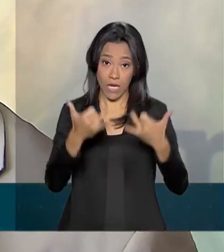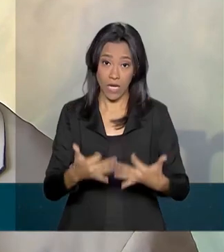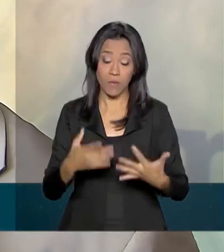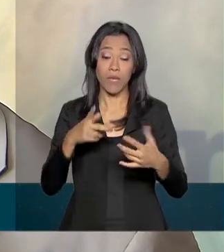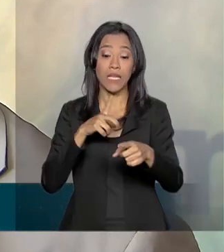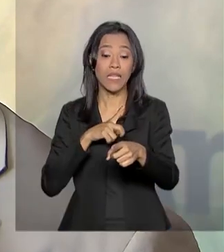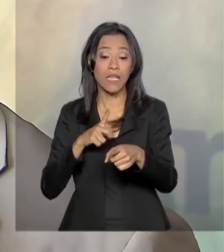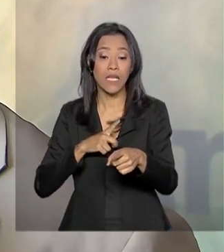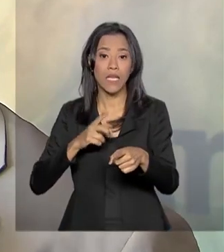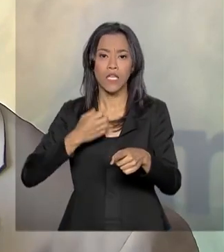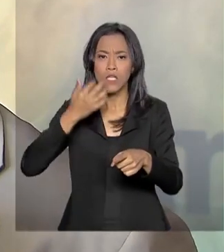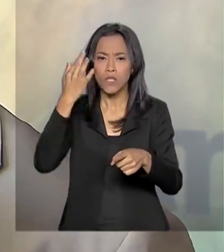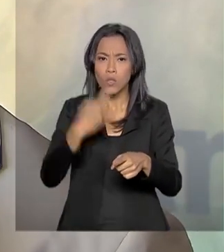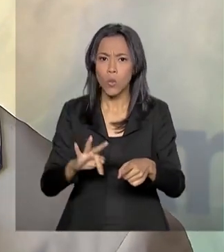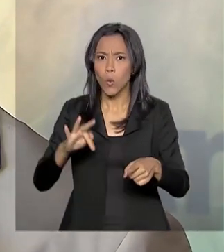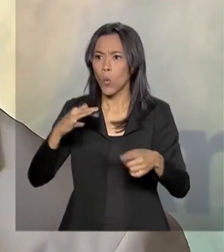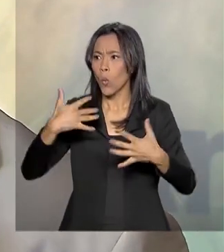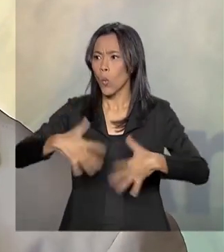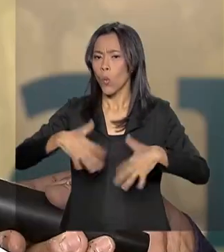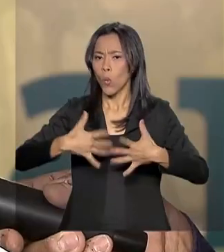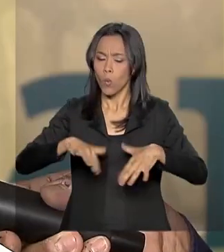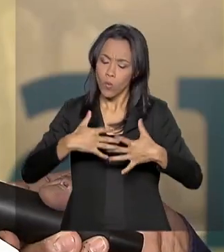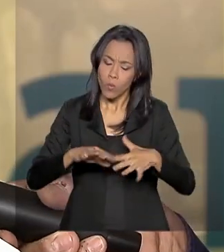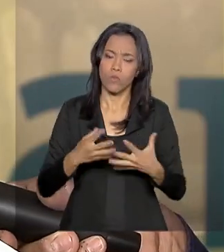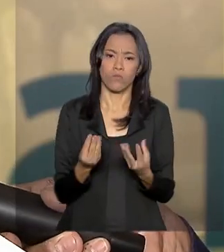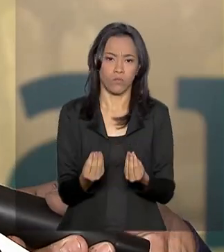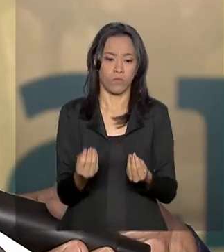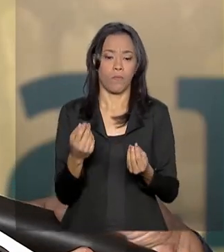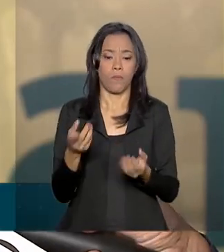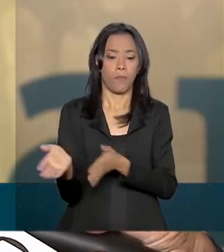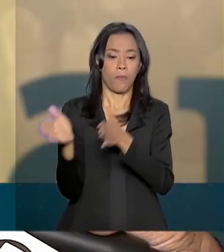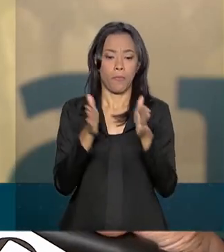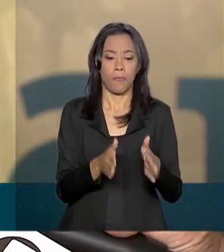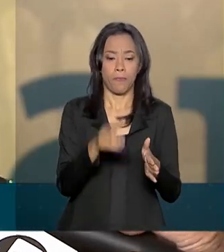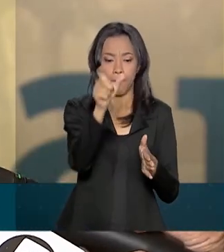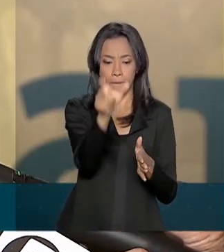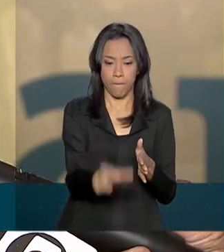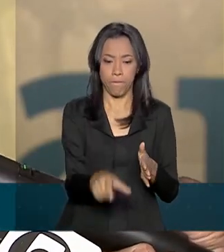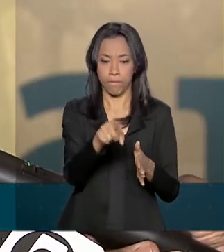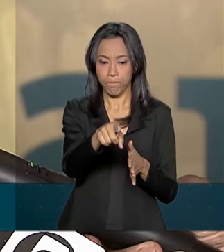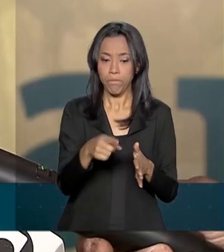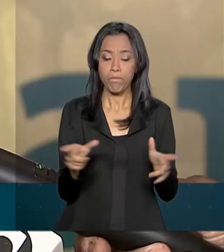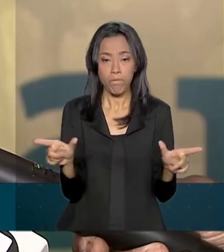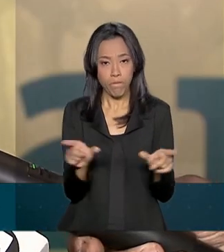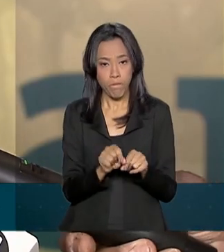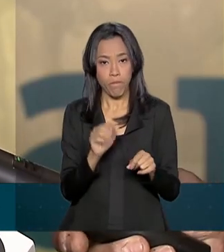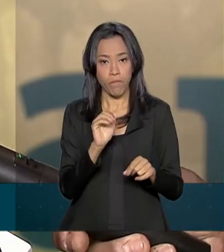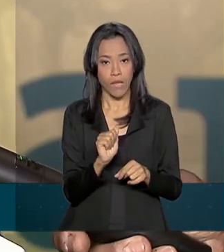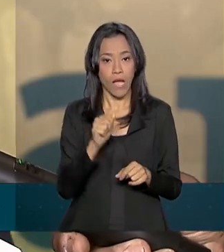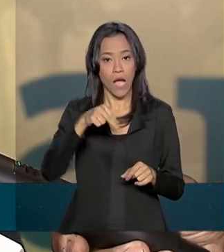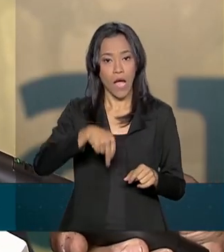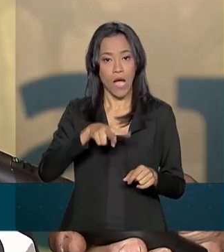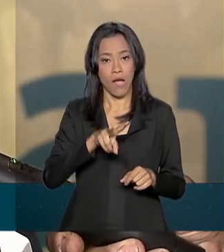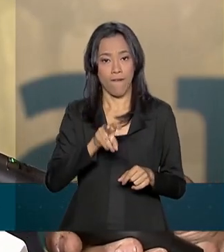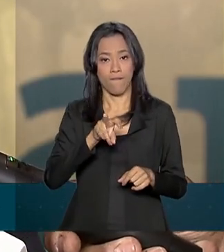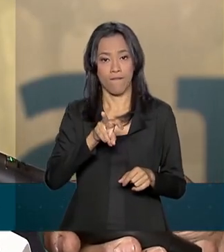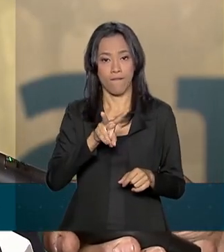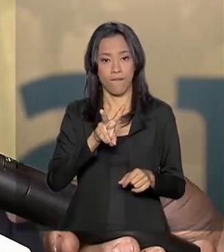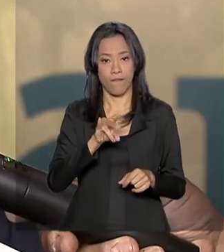funcionamento, mas ela dura por pouco tempo. A agência de vigilância sanitária quer garantir